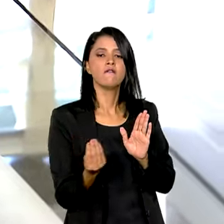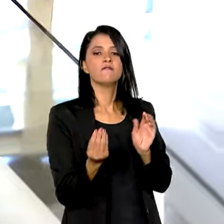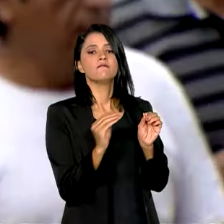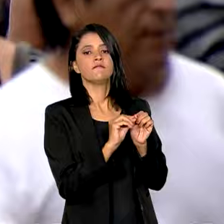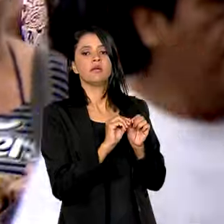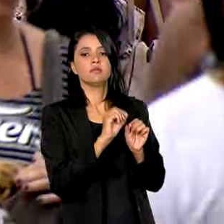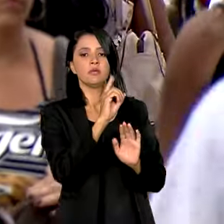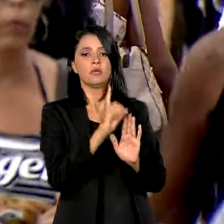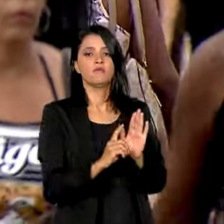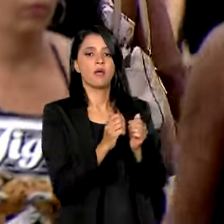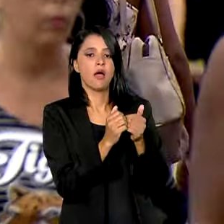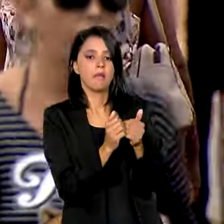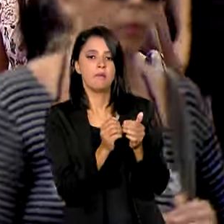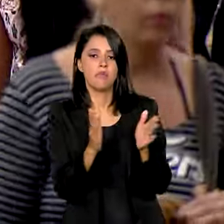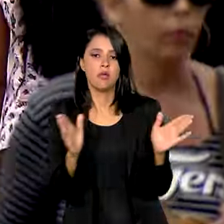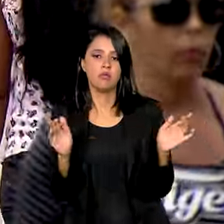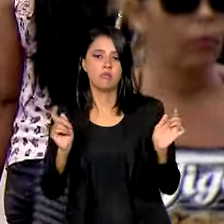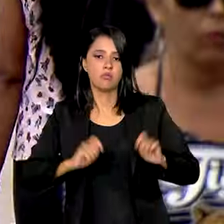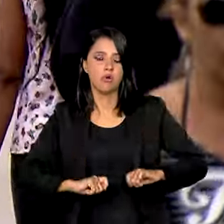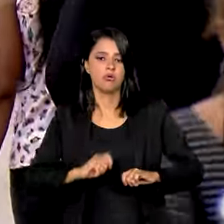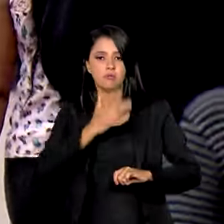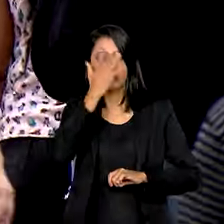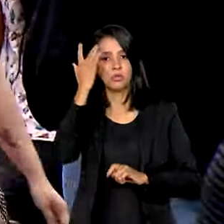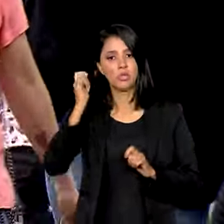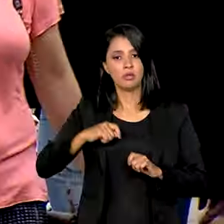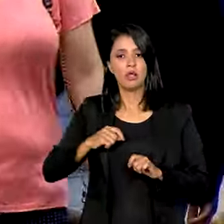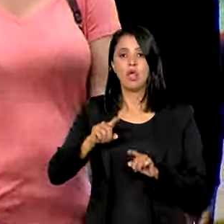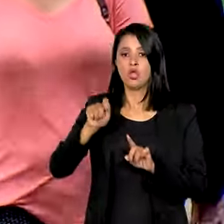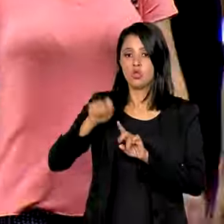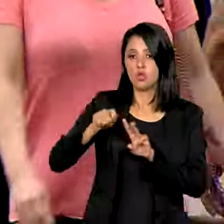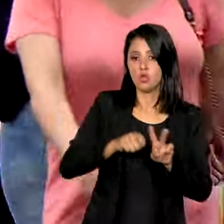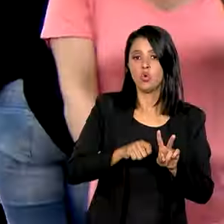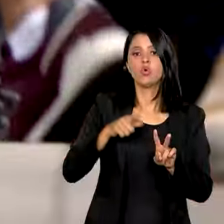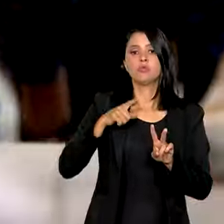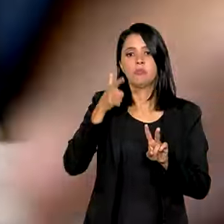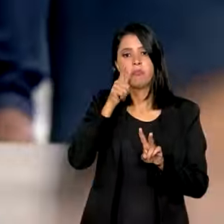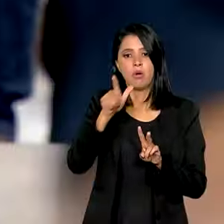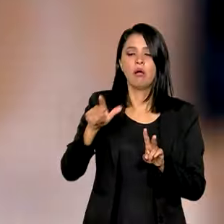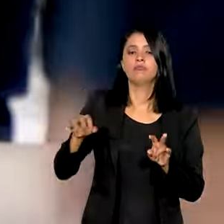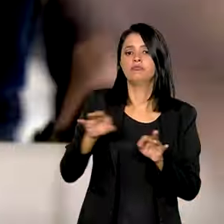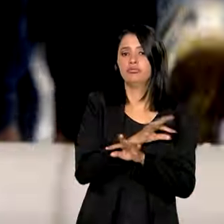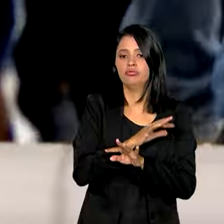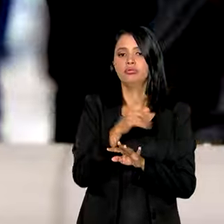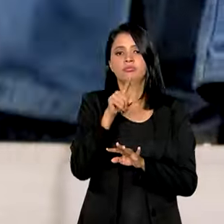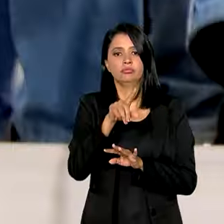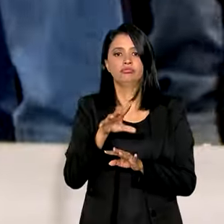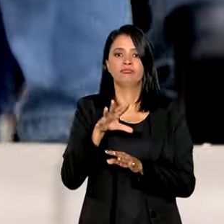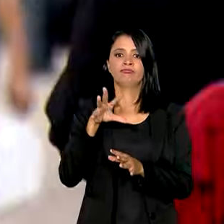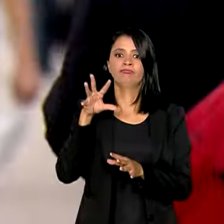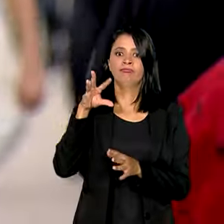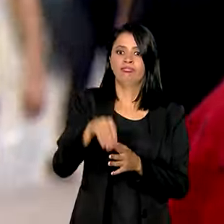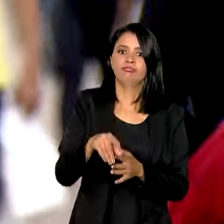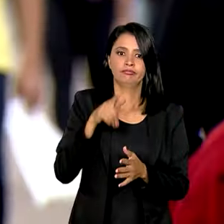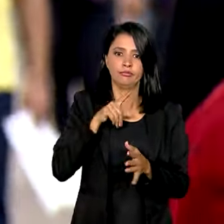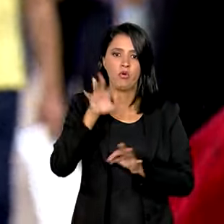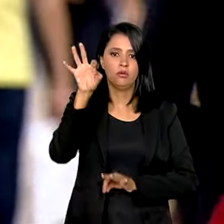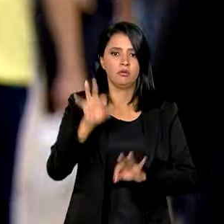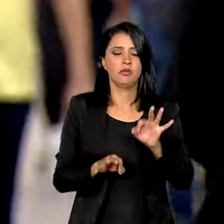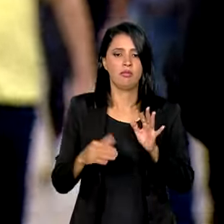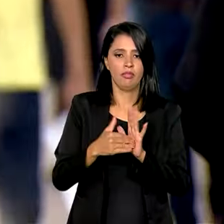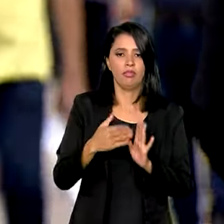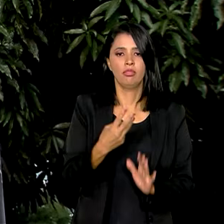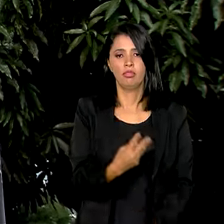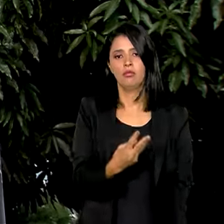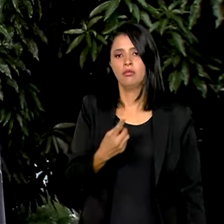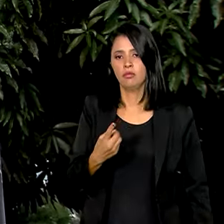liberado. Os contribuintes têm mais de dois meses para acertar as contas com o Leão, até 31 de